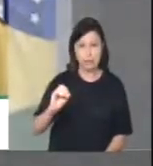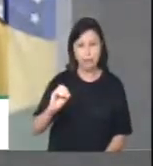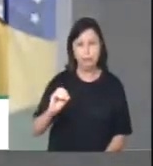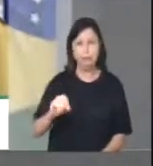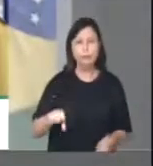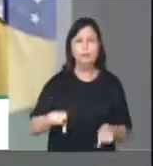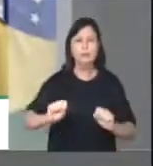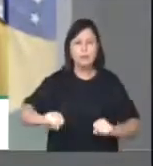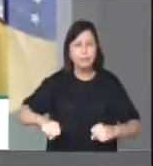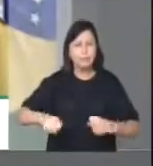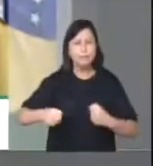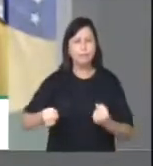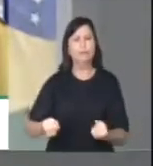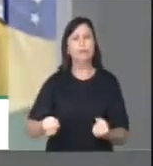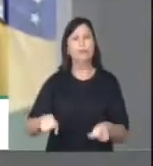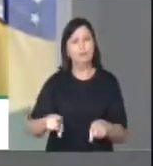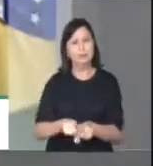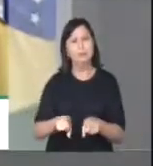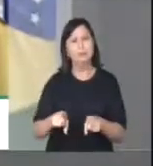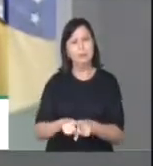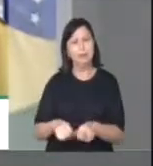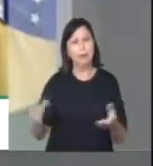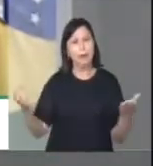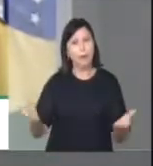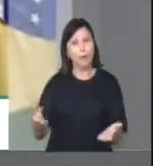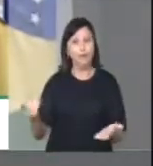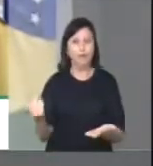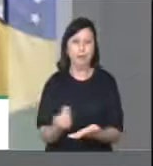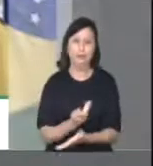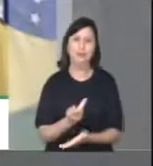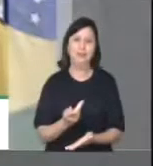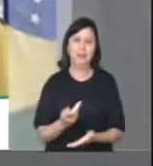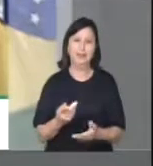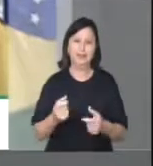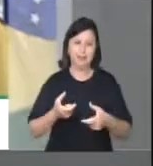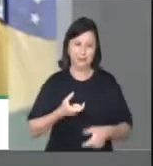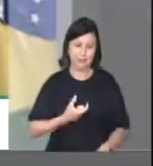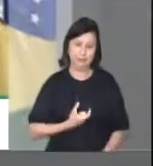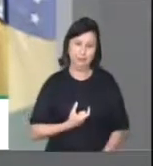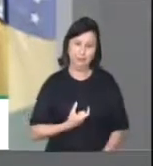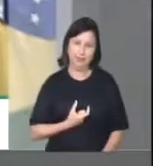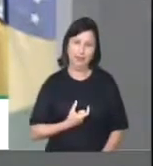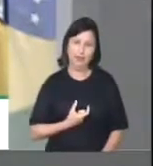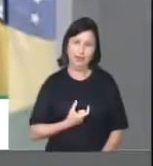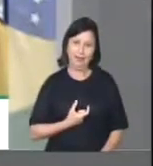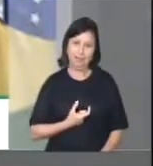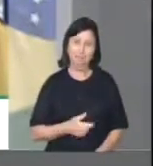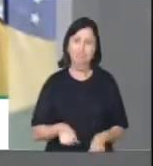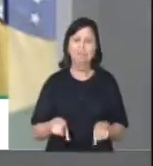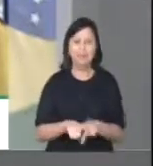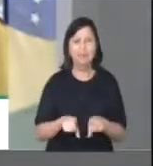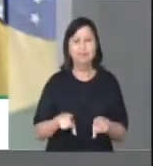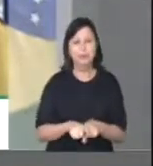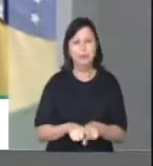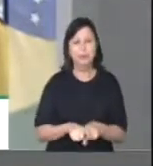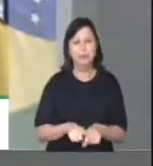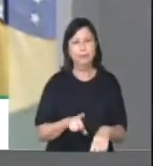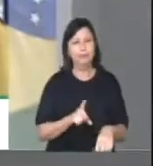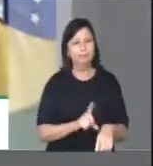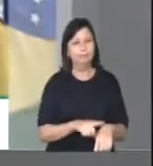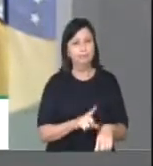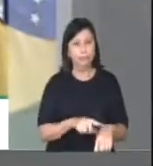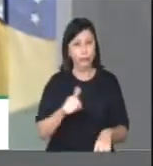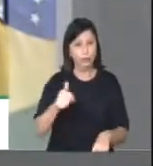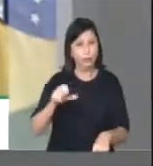gente pudesse estar fazendo essa entrega também hoje, junto com o presidente da República. E convidar a todos, às 18h30, para participar